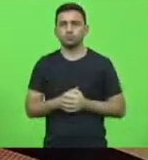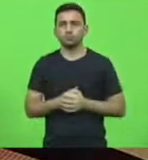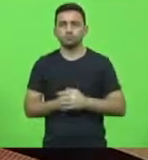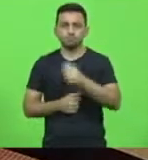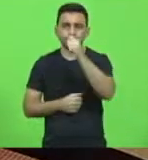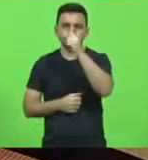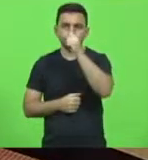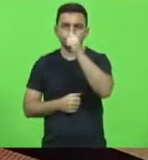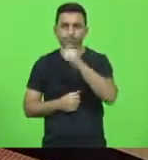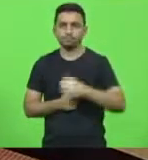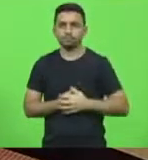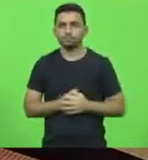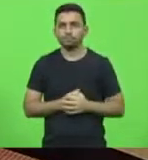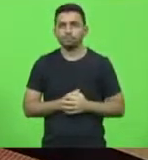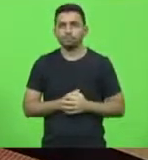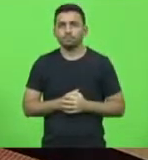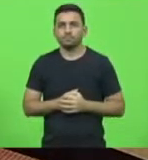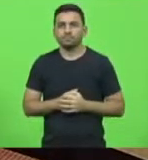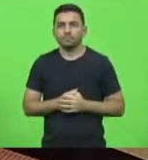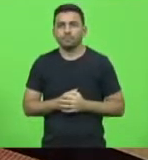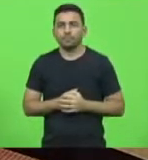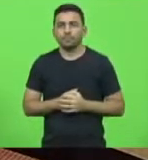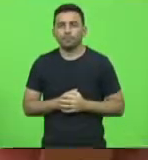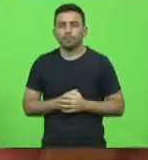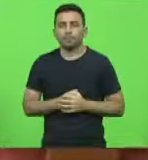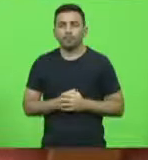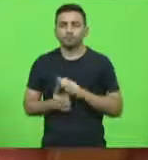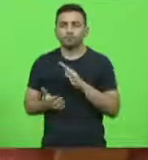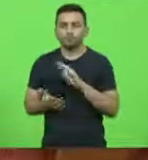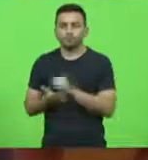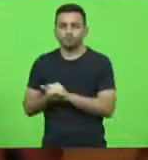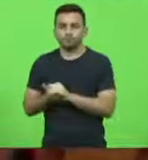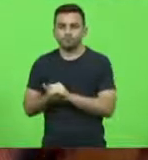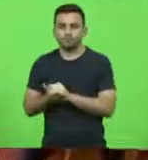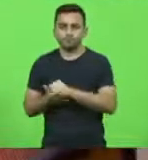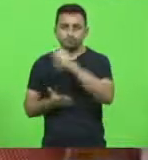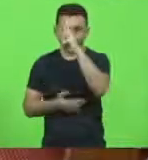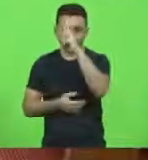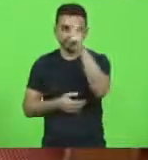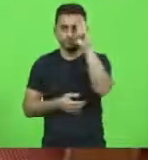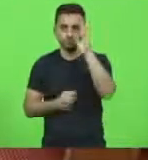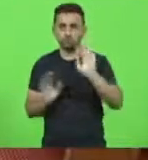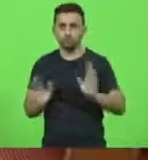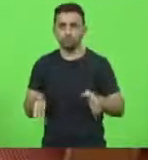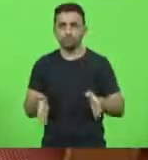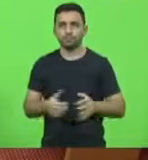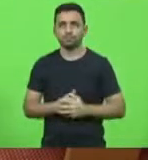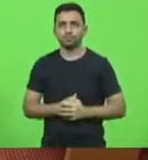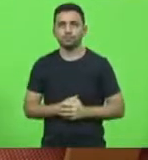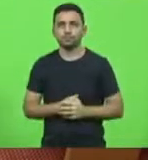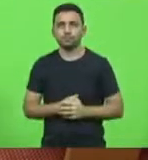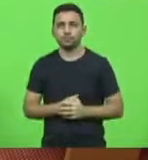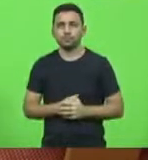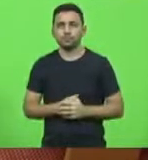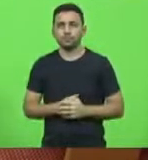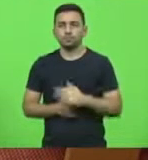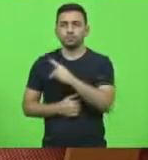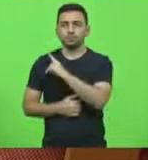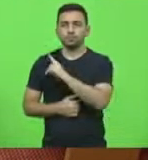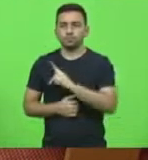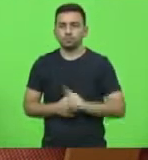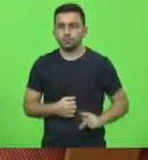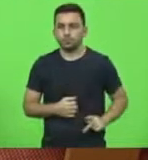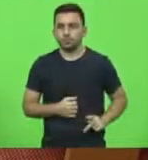Senhor presidente, só queria registrar minha presença. Presença registrada o deputado Volney Weber. Senhor presidente, é o deputado